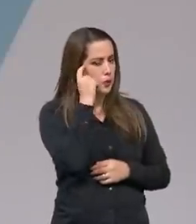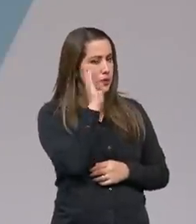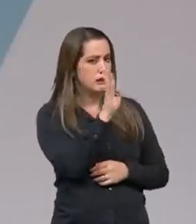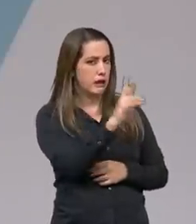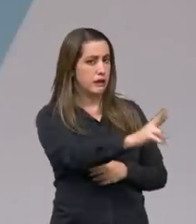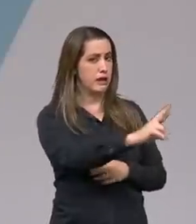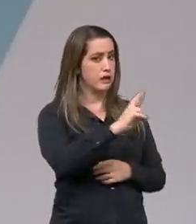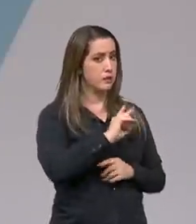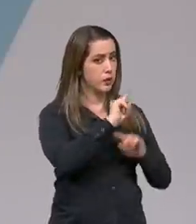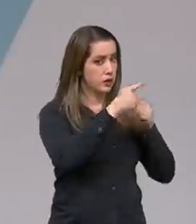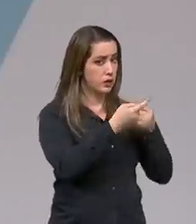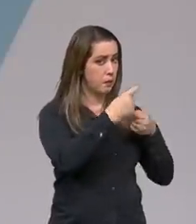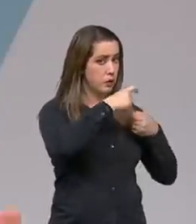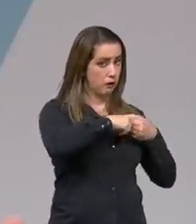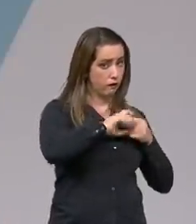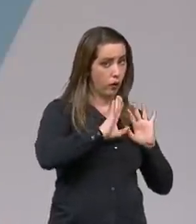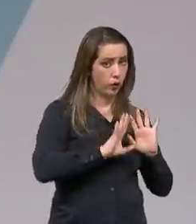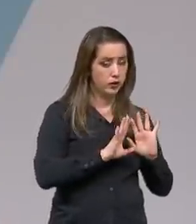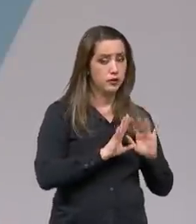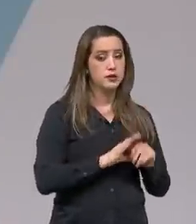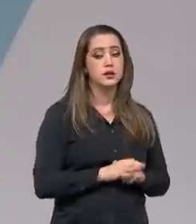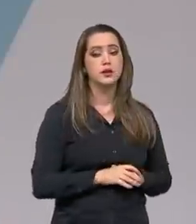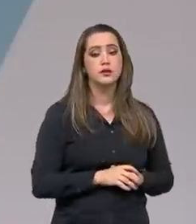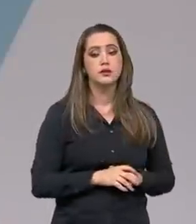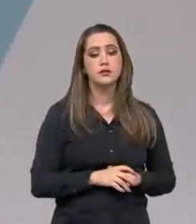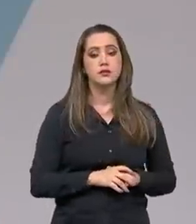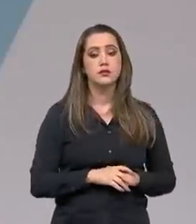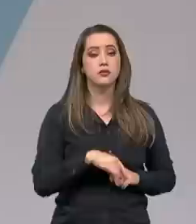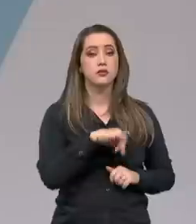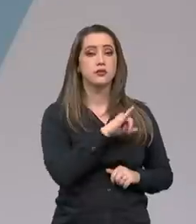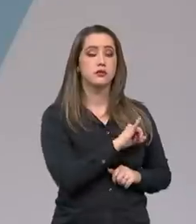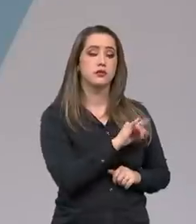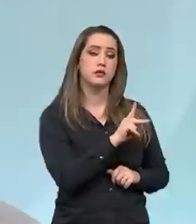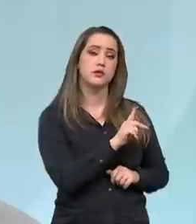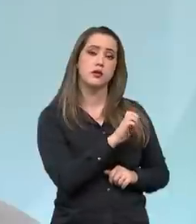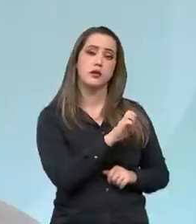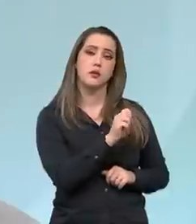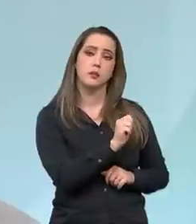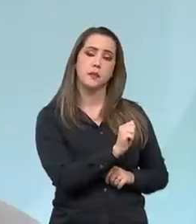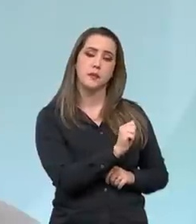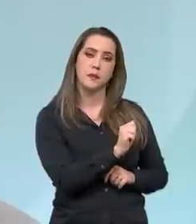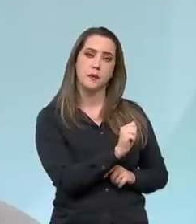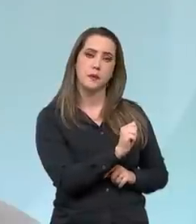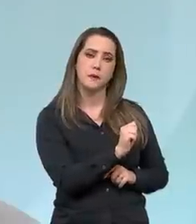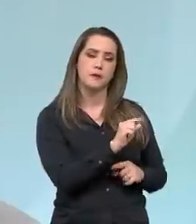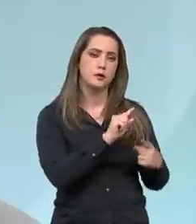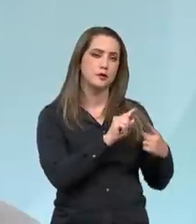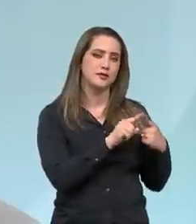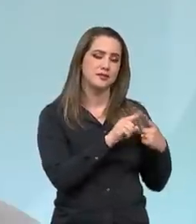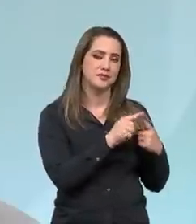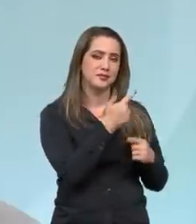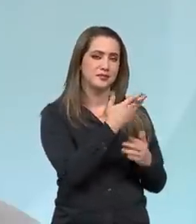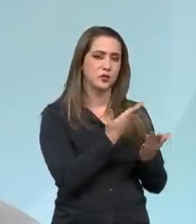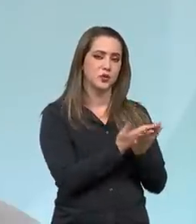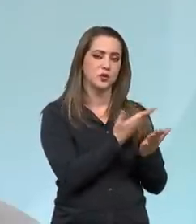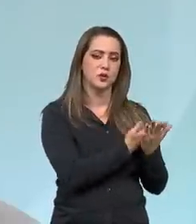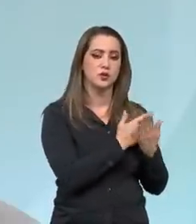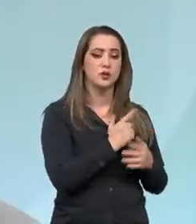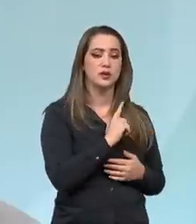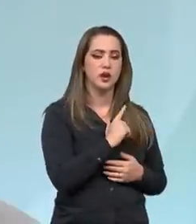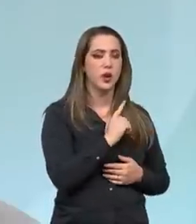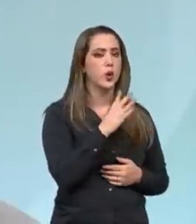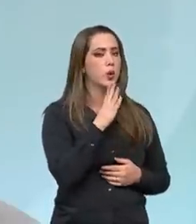pensando e depois a gente continua. O IPEA, segundo, inclusive, outros estudos que a gente já tem